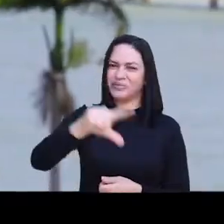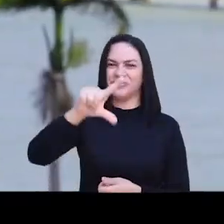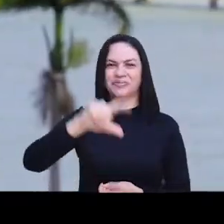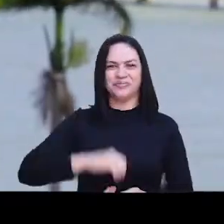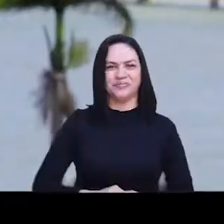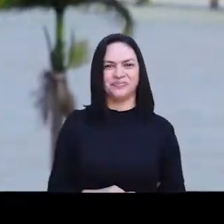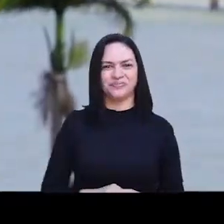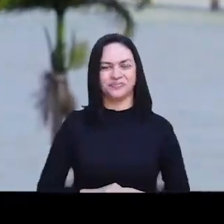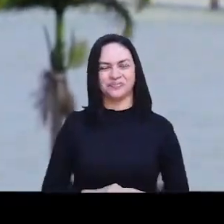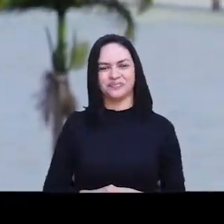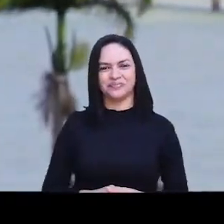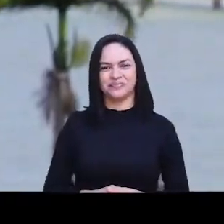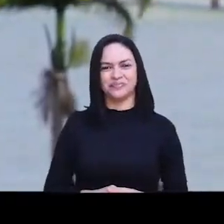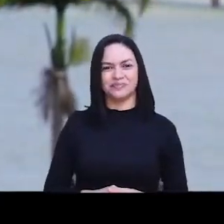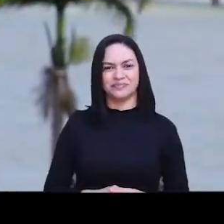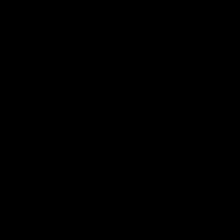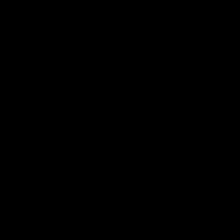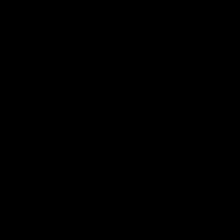65 de novo.